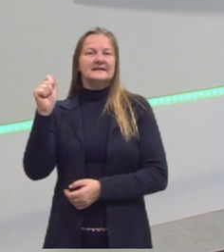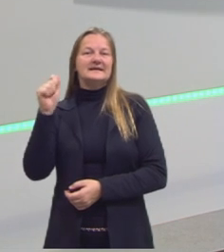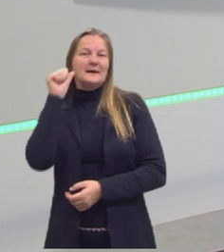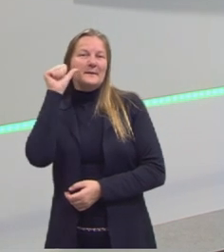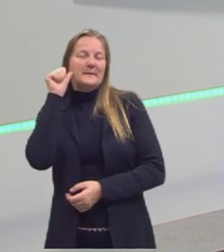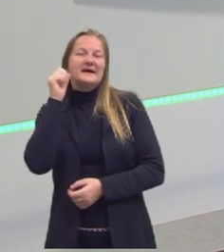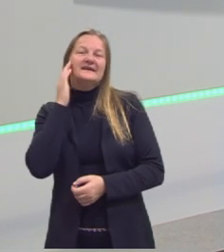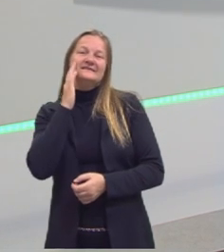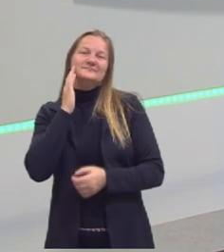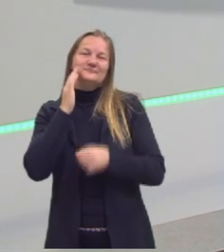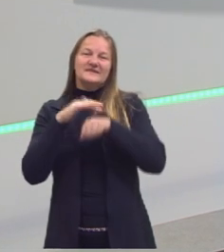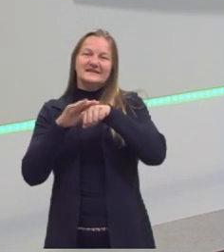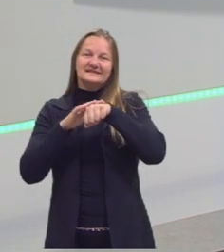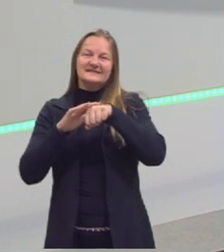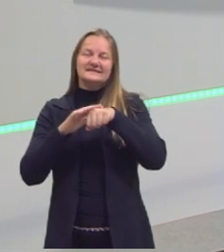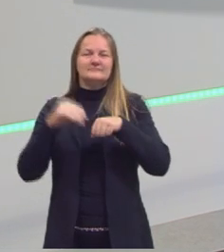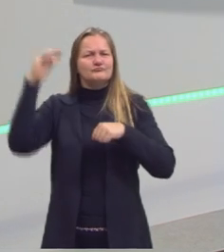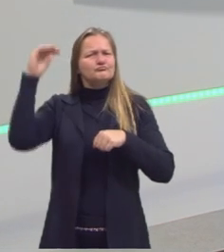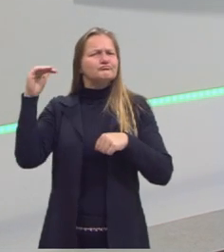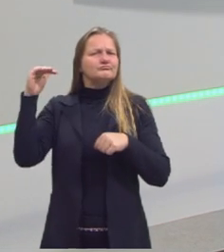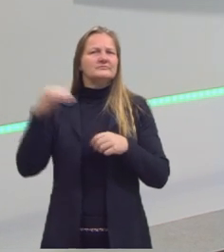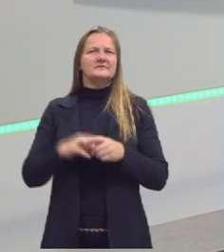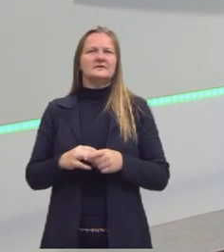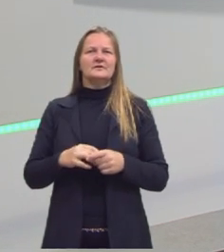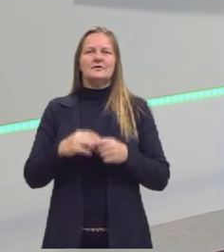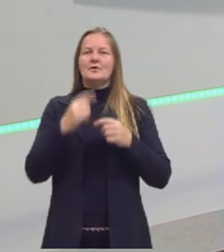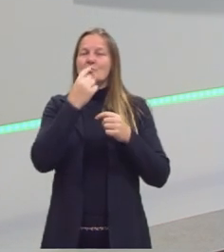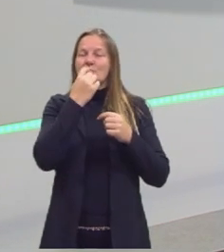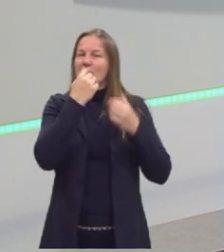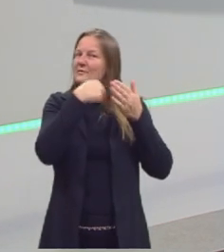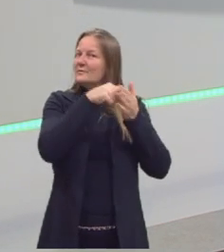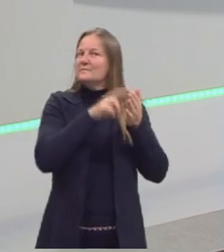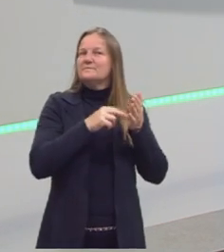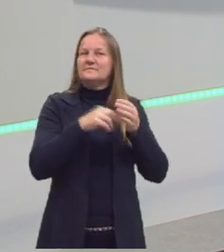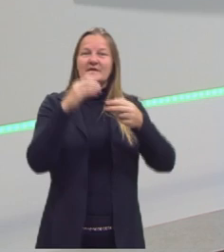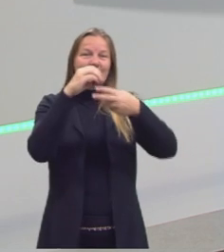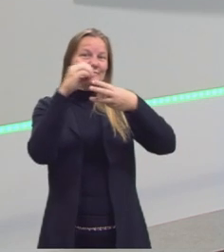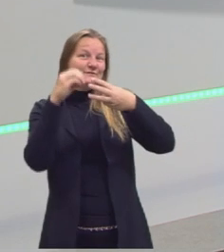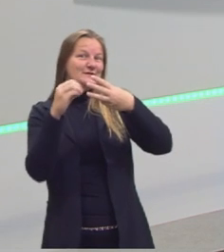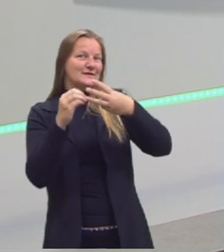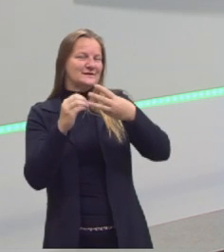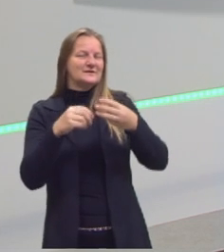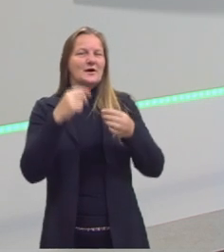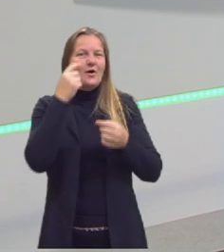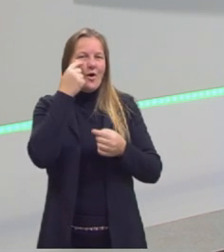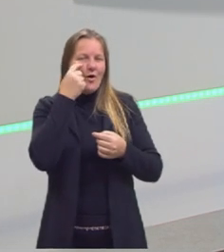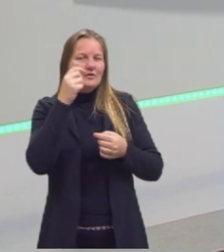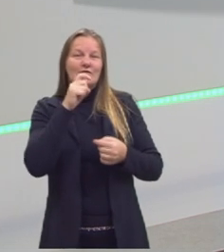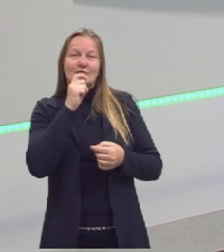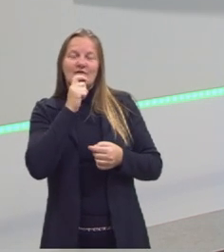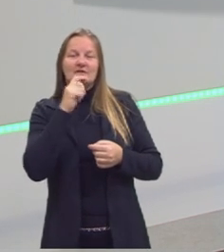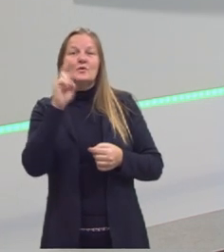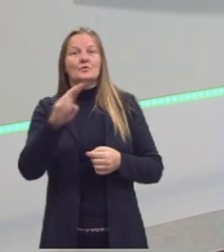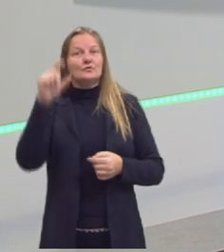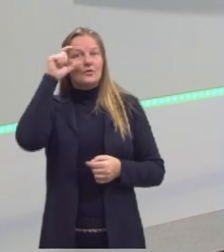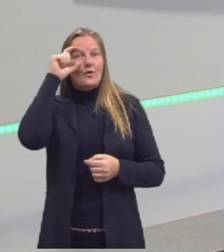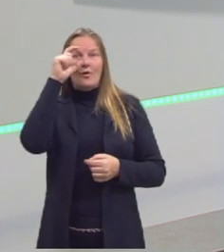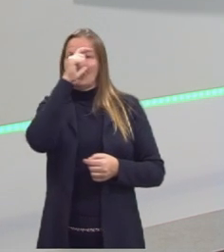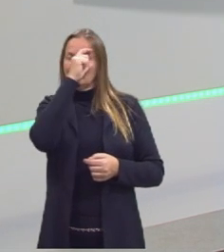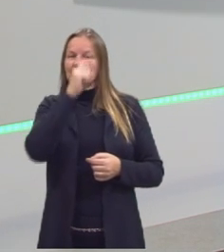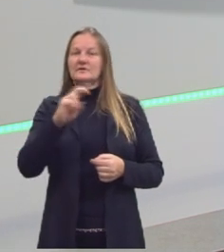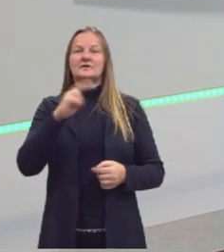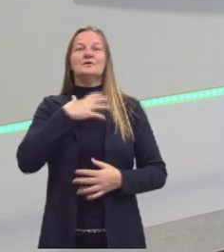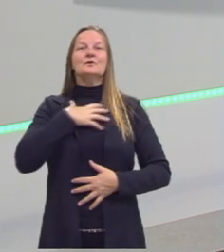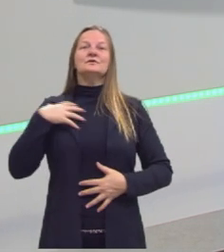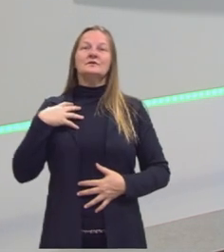baixa estatura, tenho os cabelos num tom avermelhado, cereja, olhos verdes, uso óculos, estou aqui com